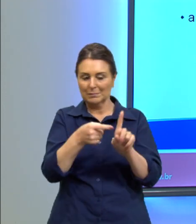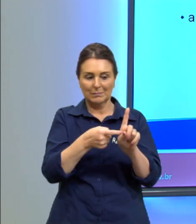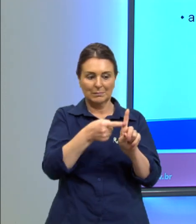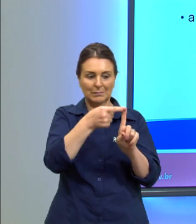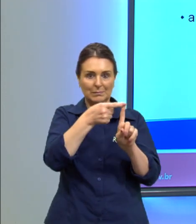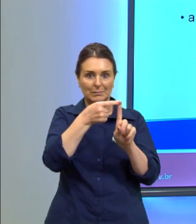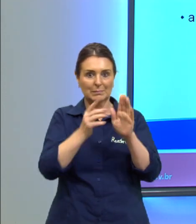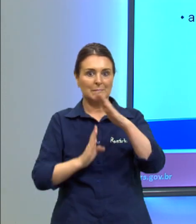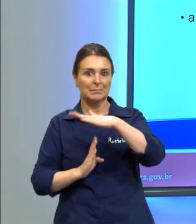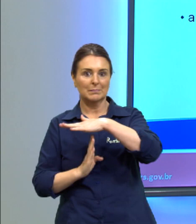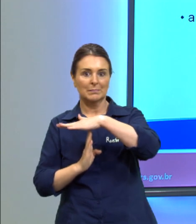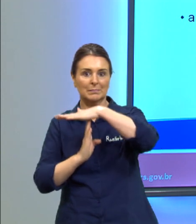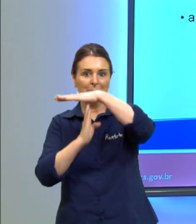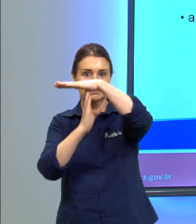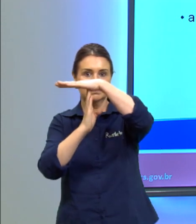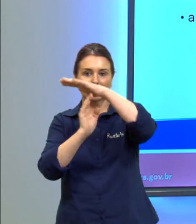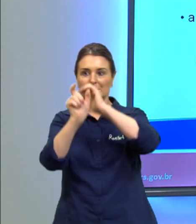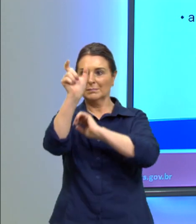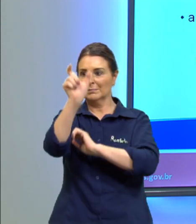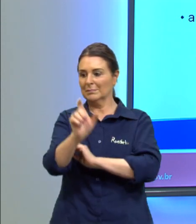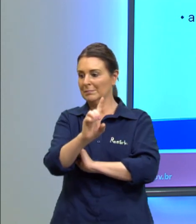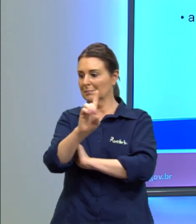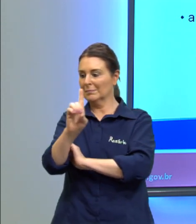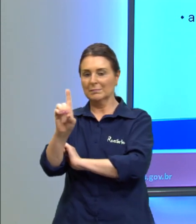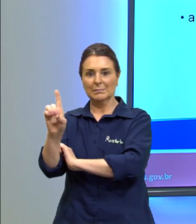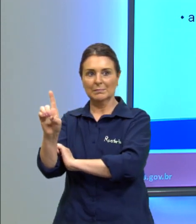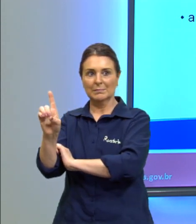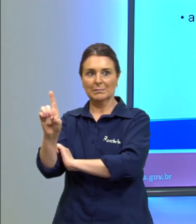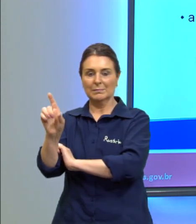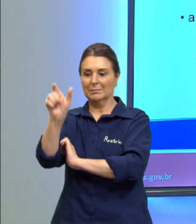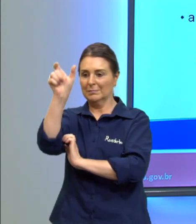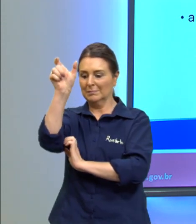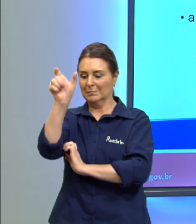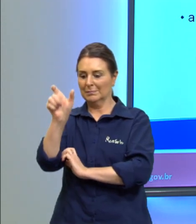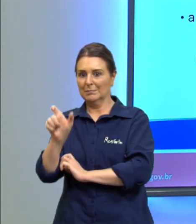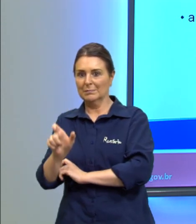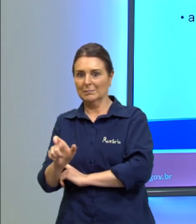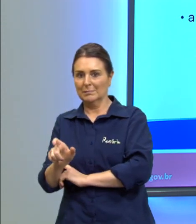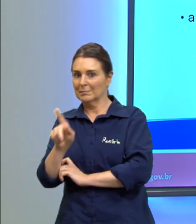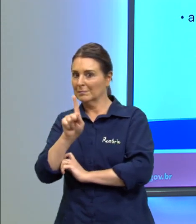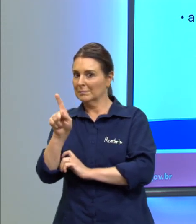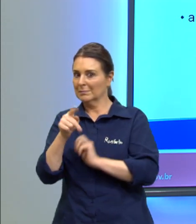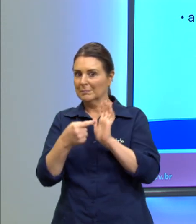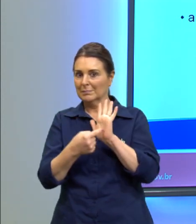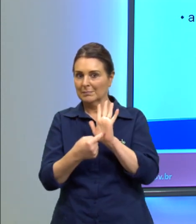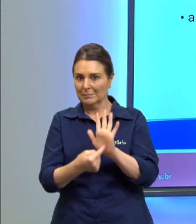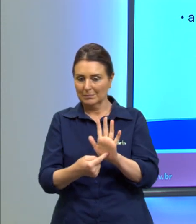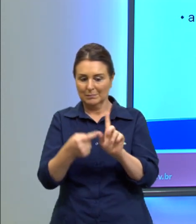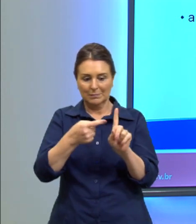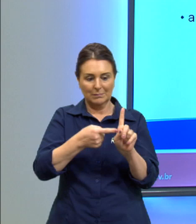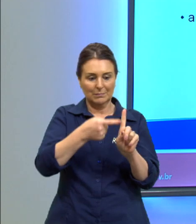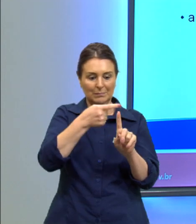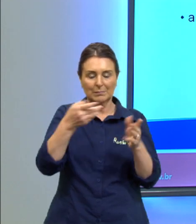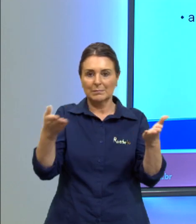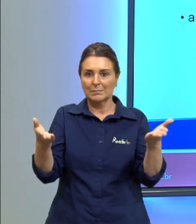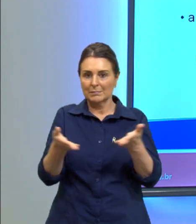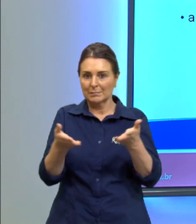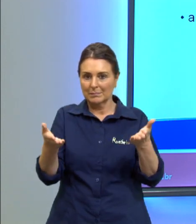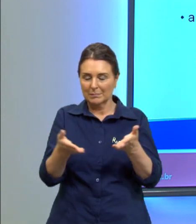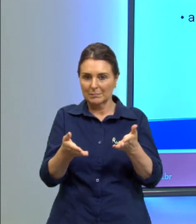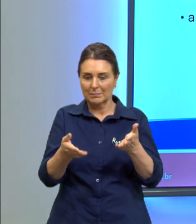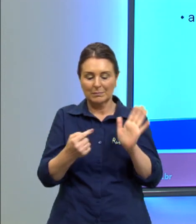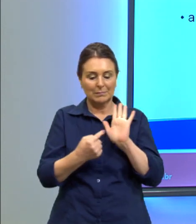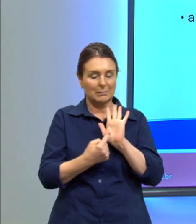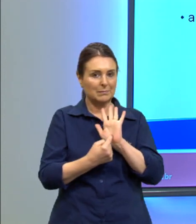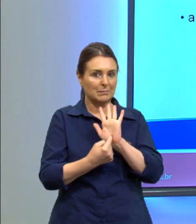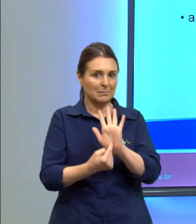máxima na coluna da direita nesse filete certo? e que a temperatura atual ela é